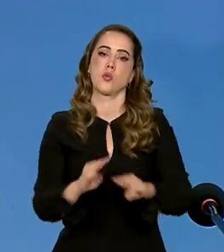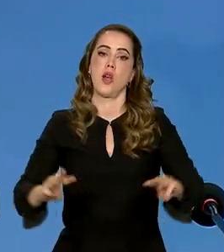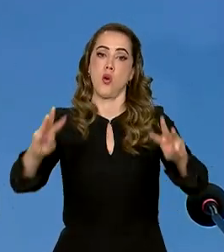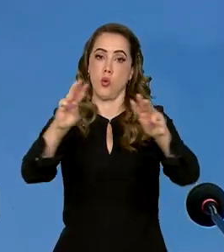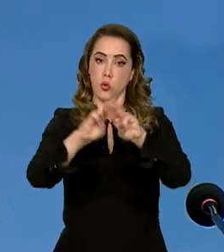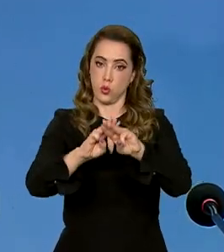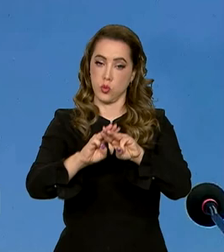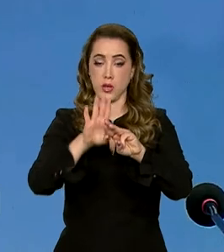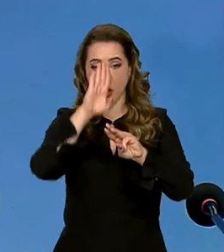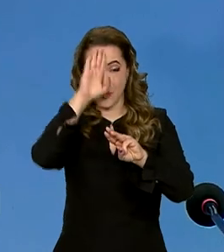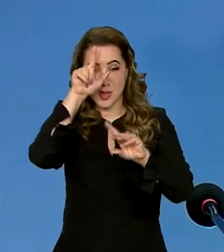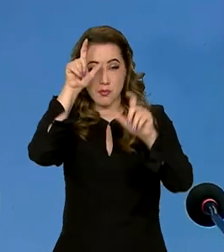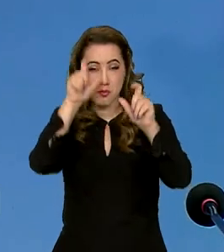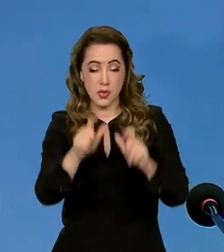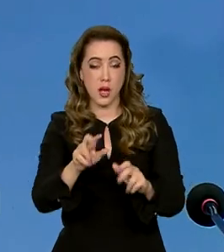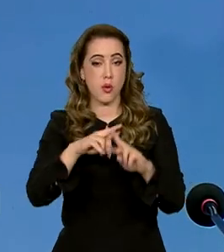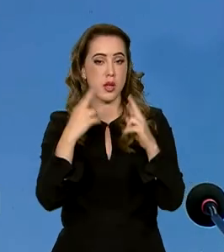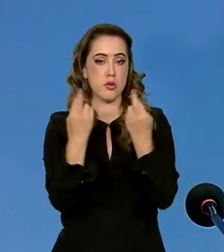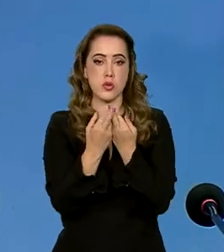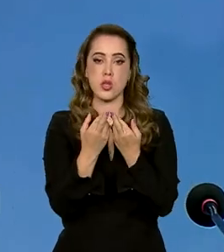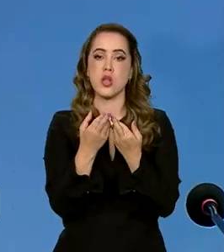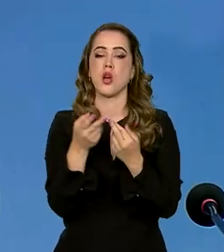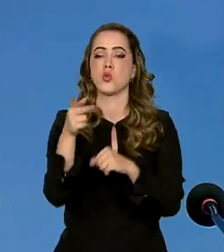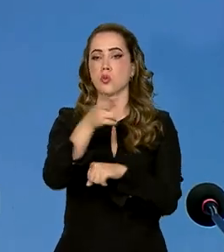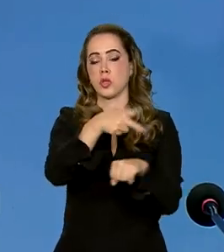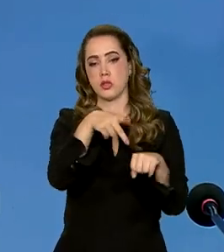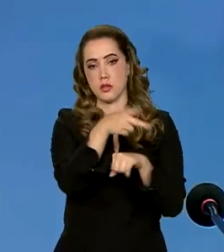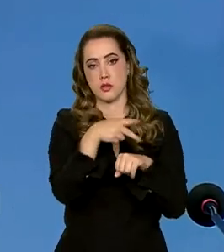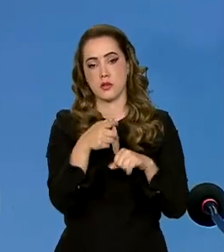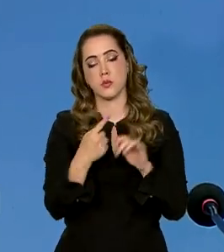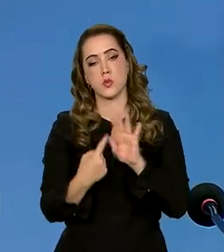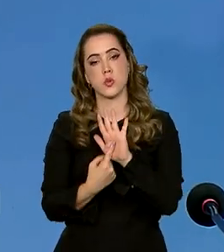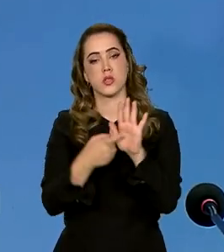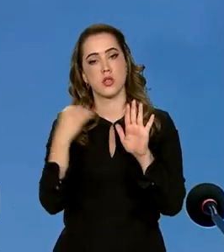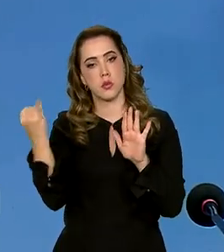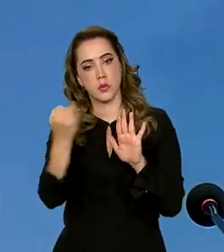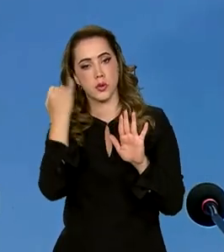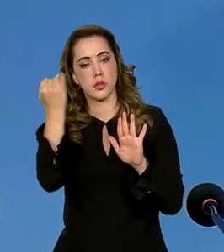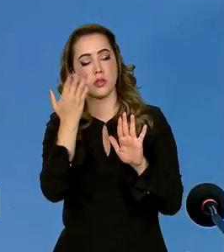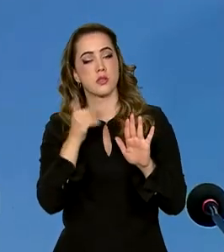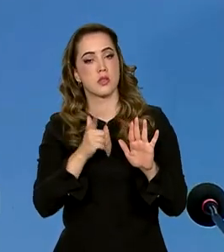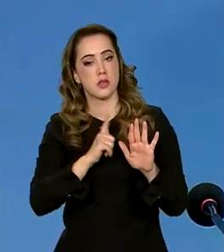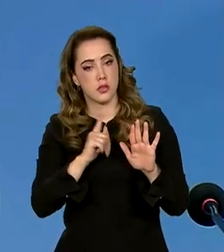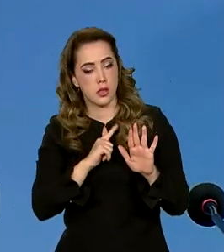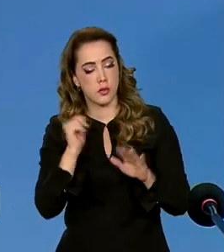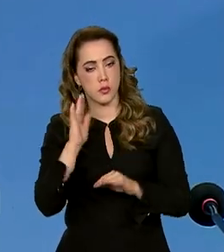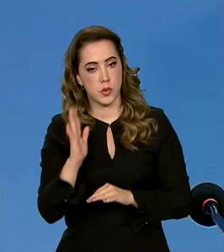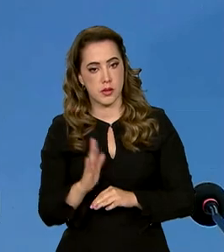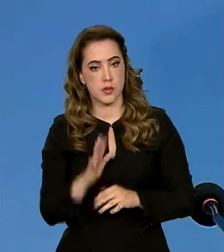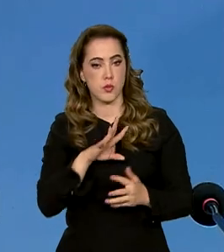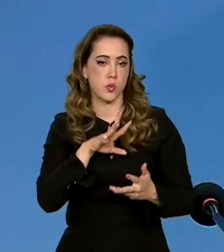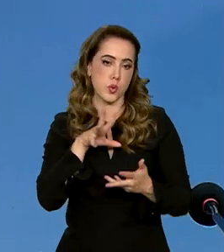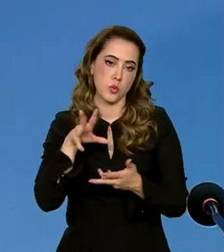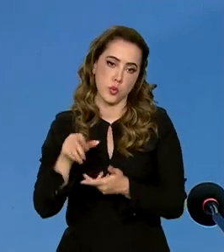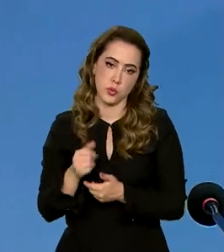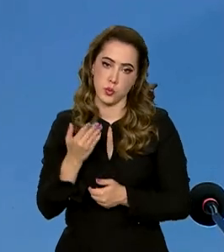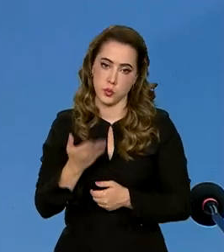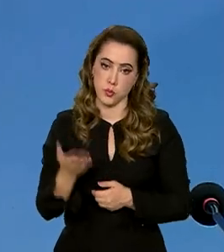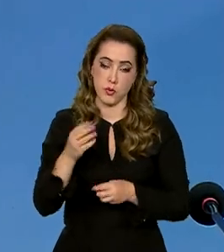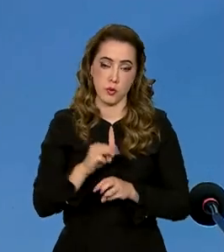fórum multilateral, indicando, portanto, a ênfase, o valor e a importância que o Brasil atribui a esse